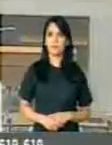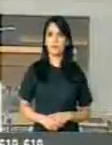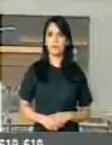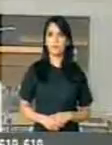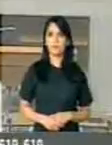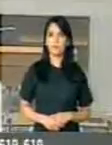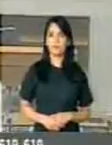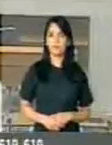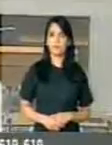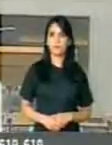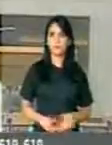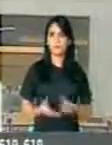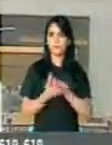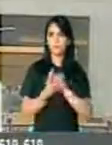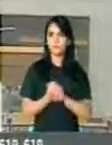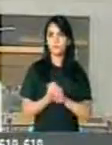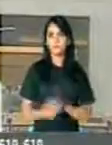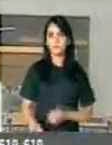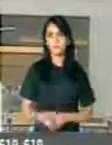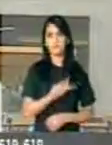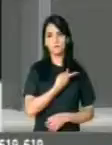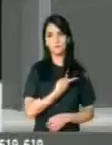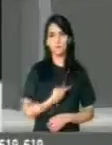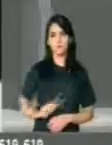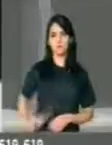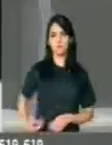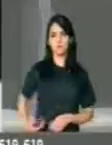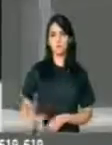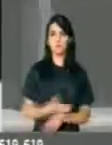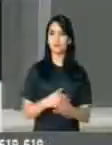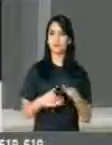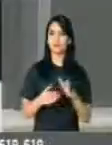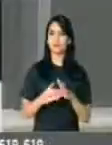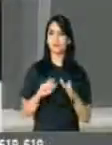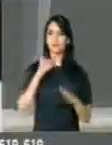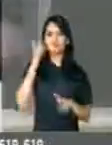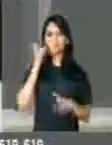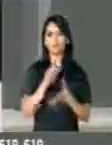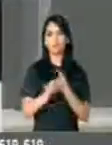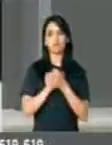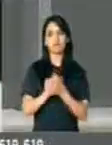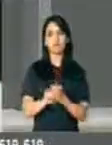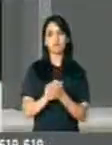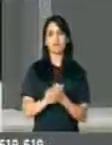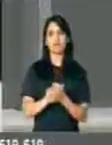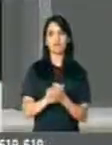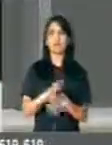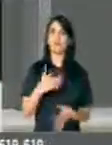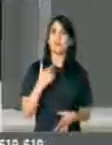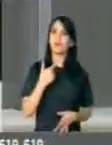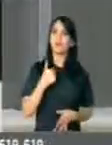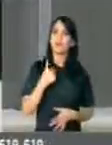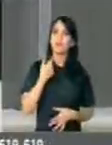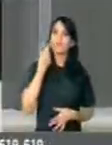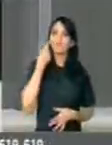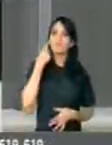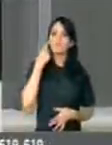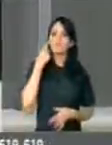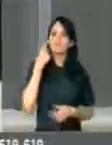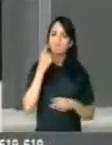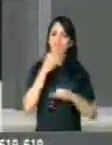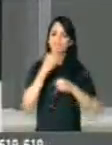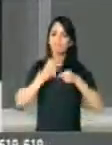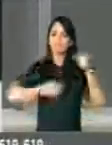Senhor presidente, senhoras e senhores deputados, acompanhei avidamente os debates e a